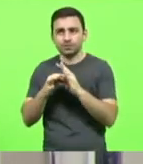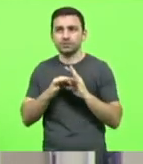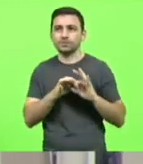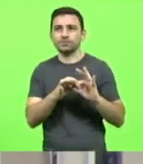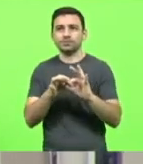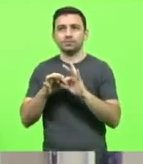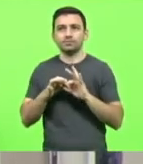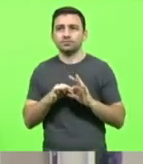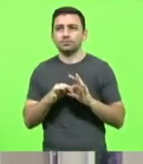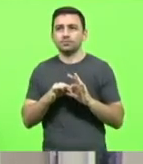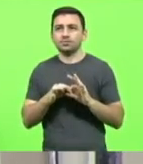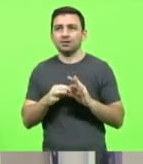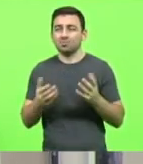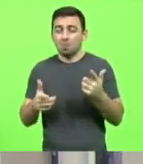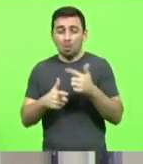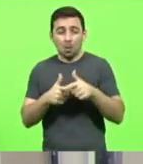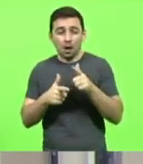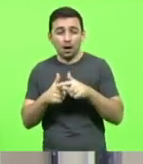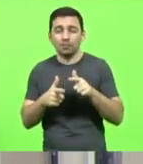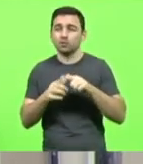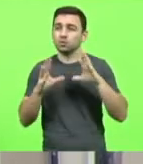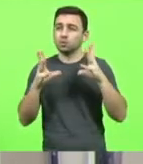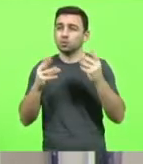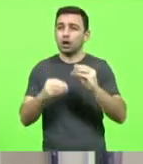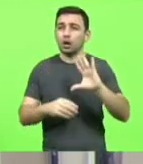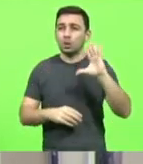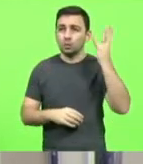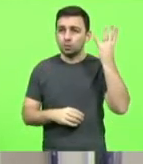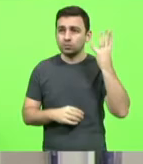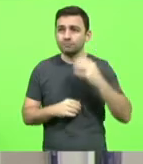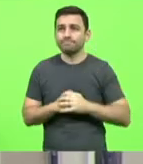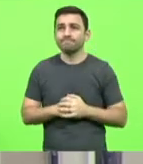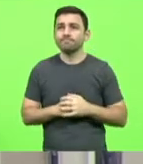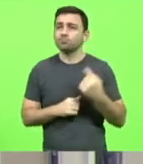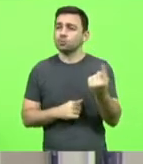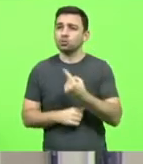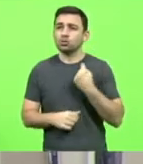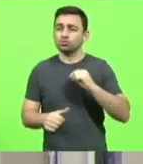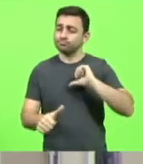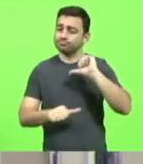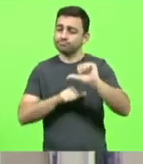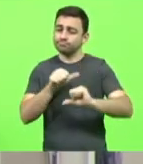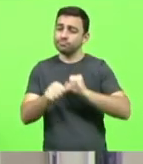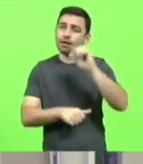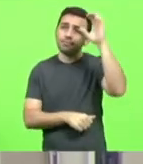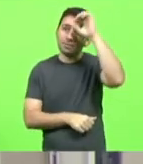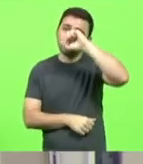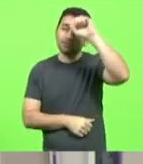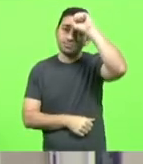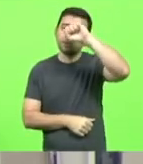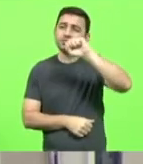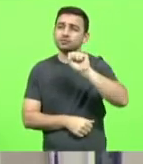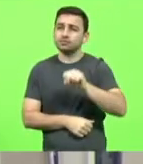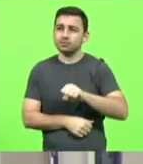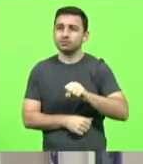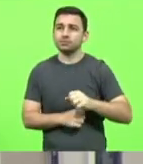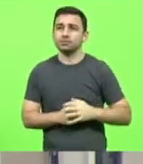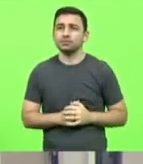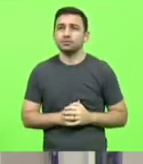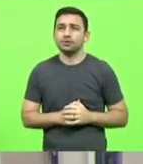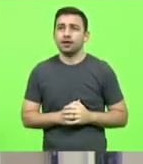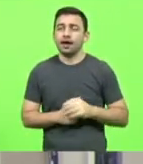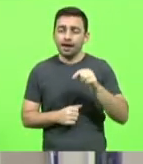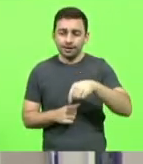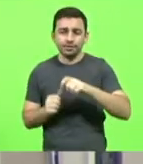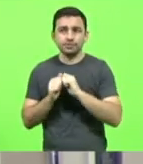por toda essa crise que passamos, nós todos mudamos e aprendemos um pouco com isso. Nós, o Parlamento